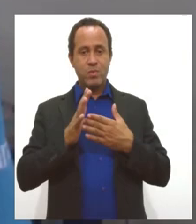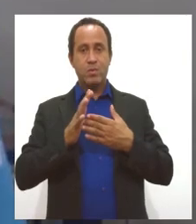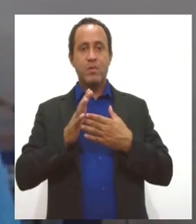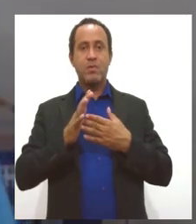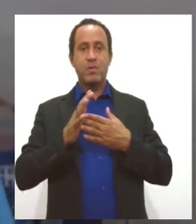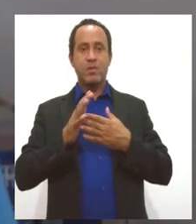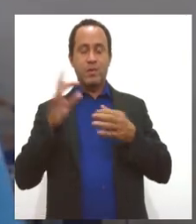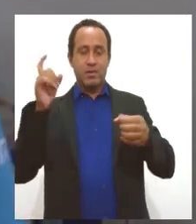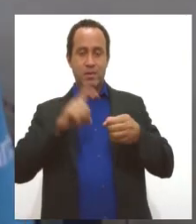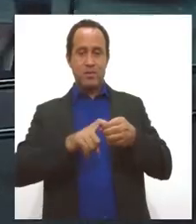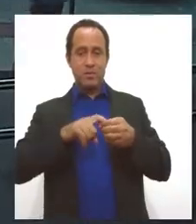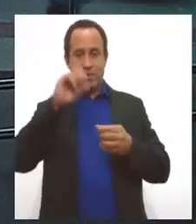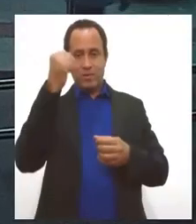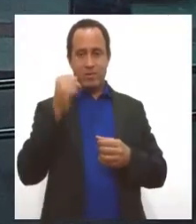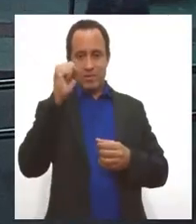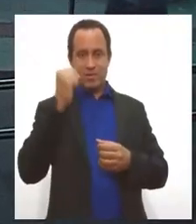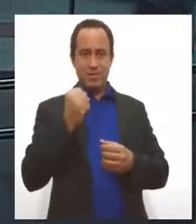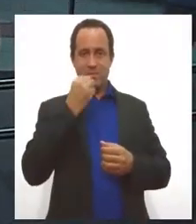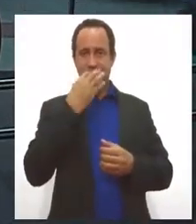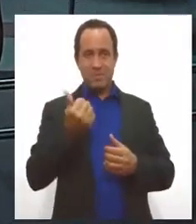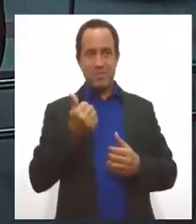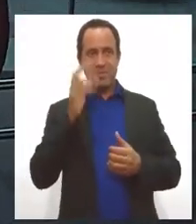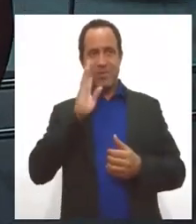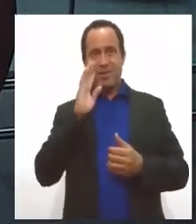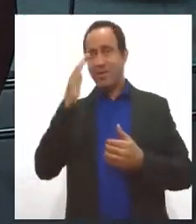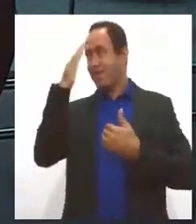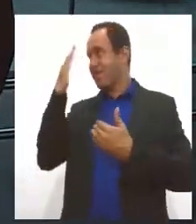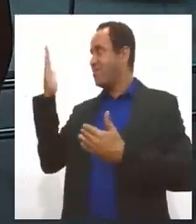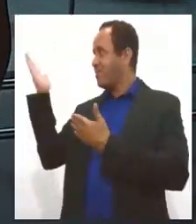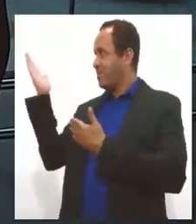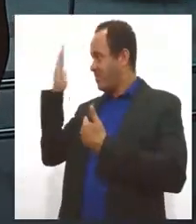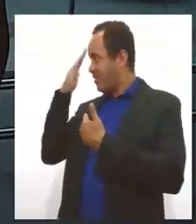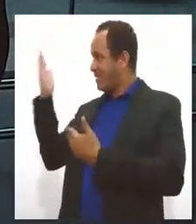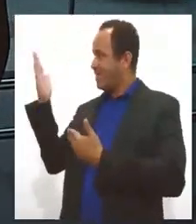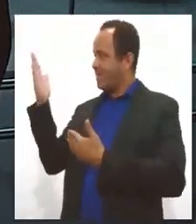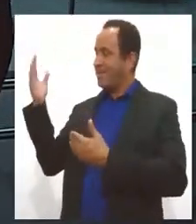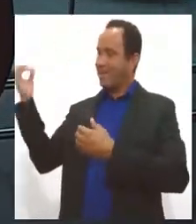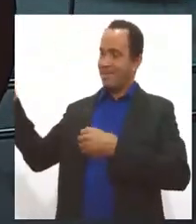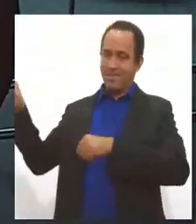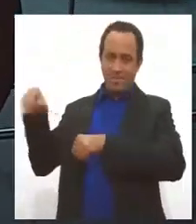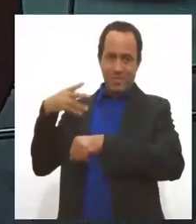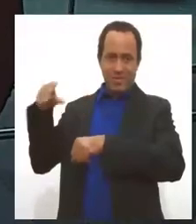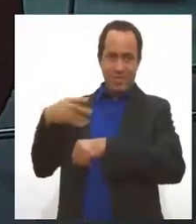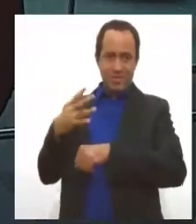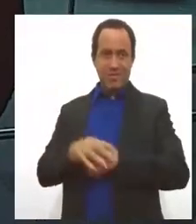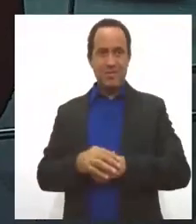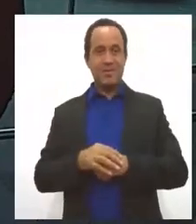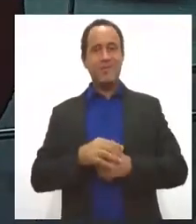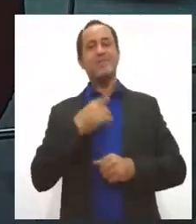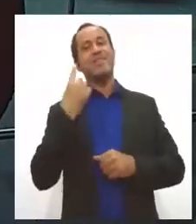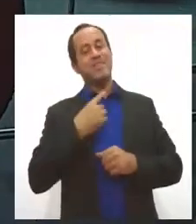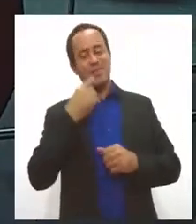parceria com o Sergipe. Muito bom, bacana. Muito obrigada, viu, Helena, pelas informações. Nós é que agradecemos.